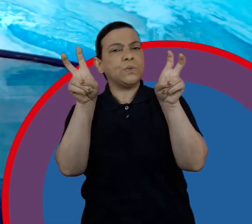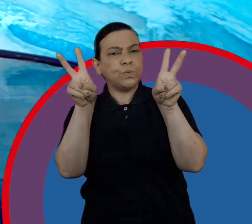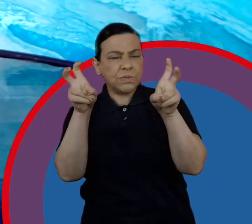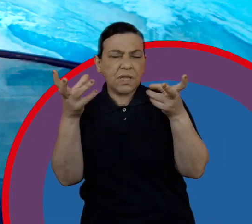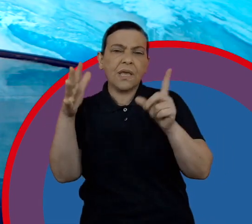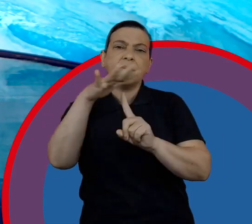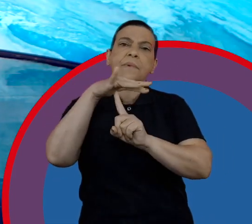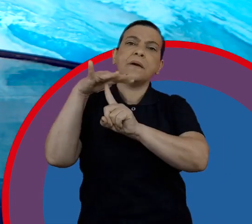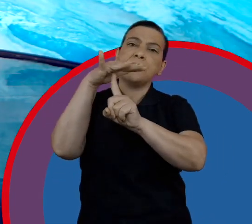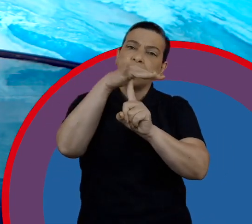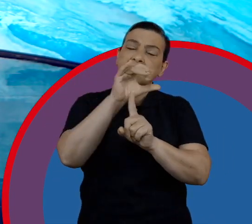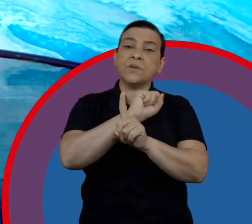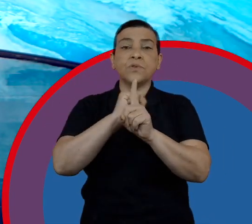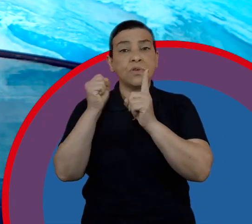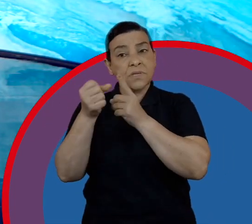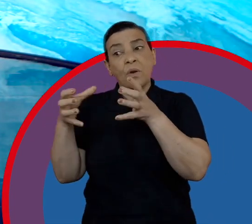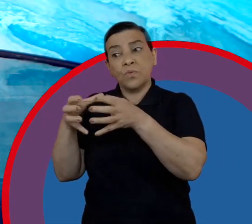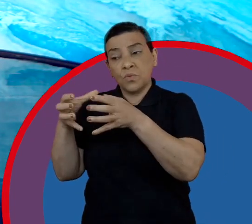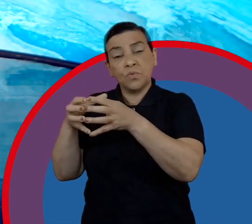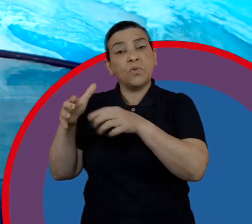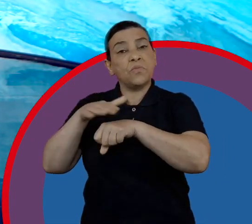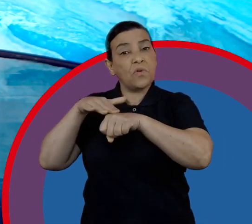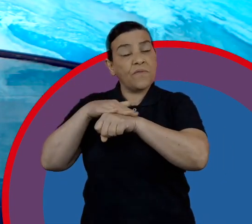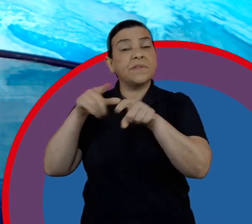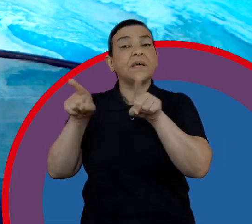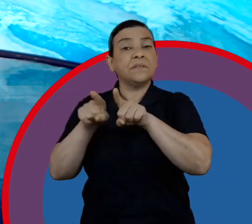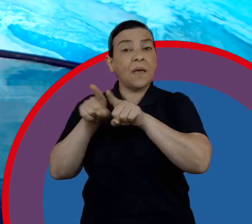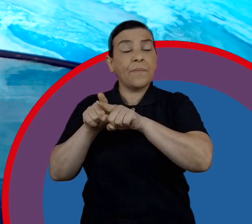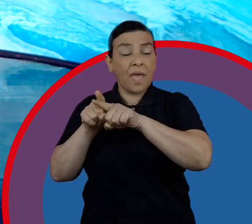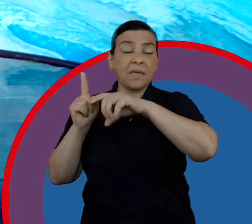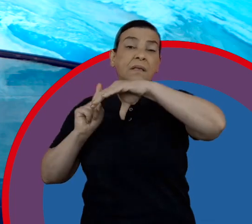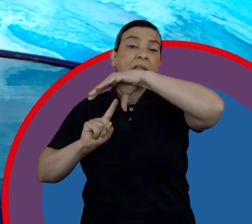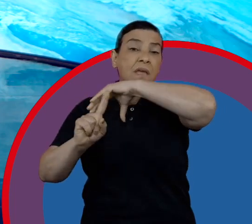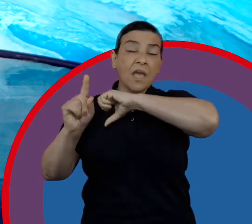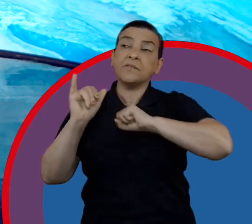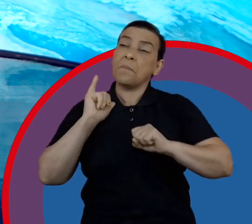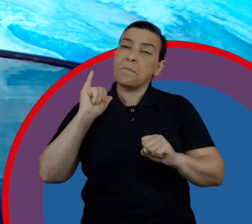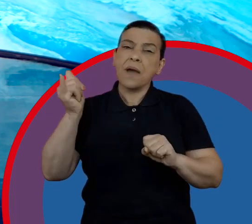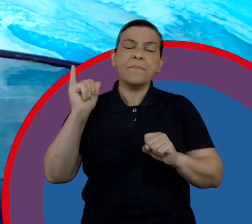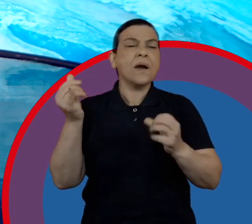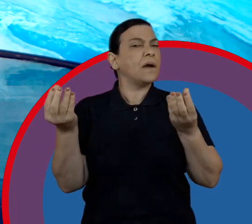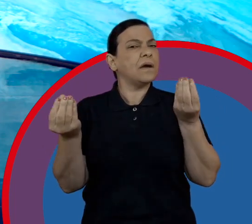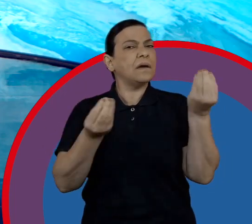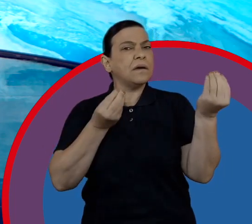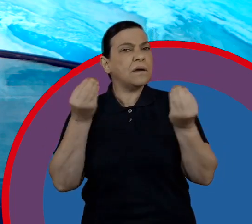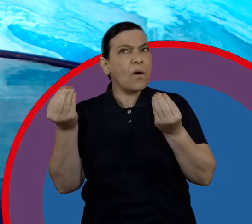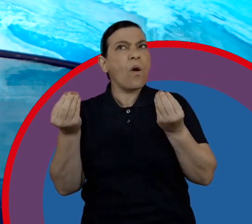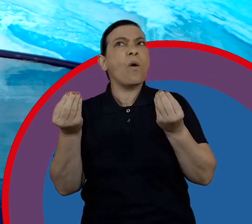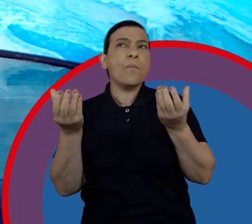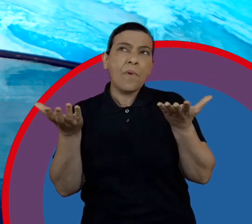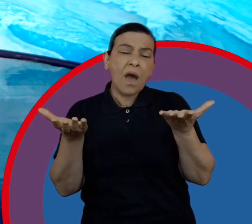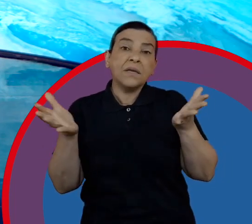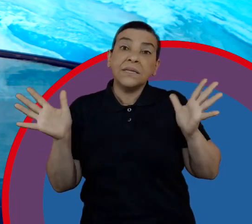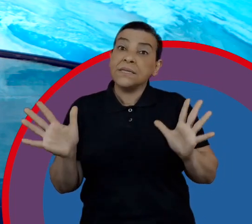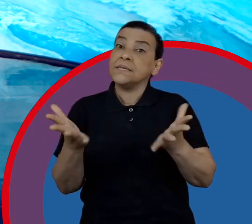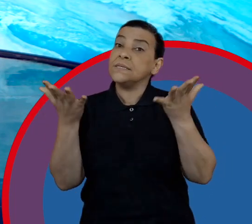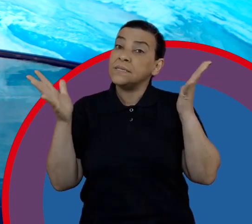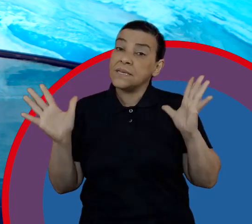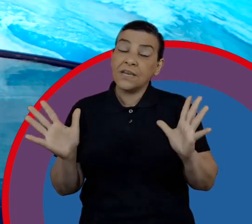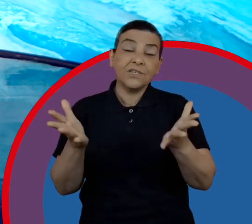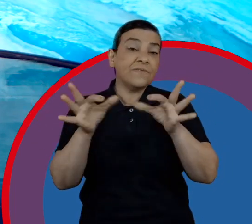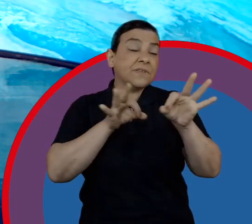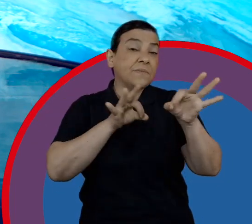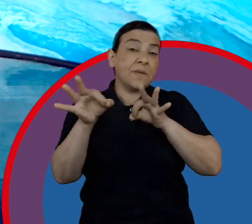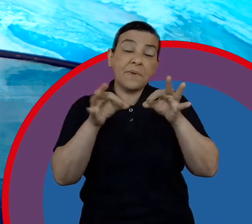entre si e também para o cliente. Como fazer isso? Com iniciativas elaboradas pelos próprios